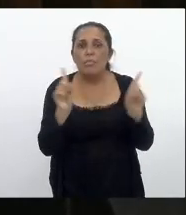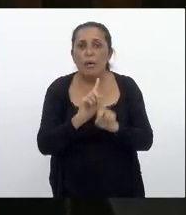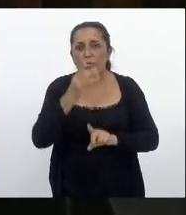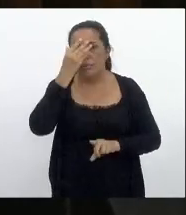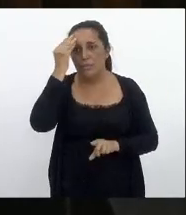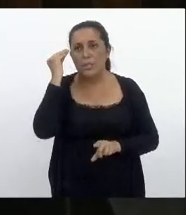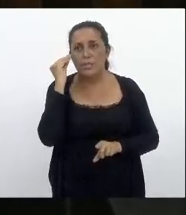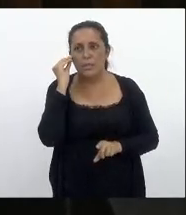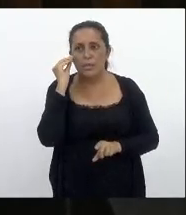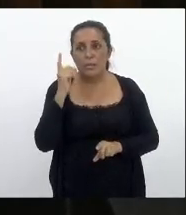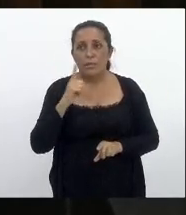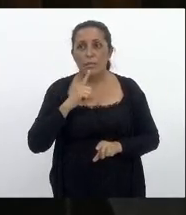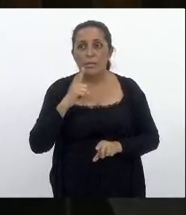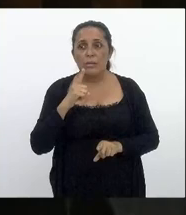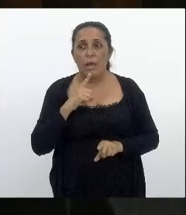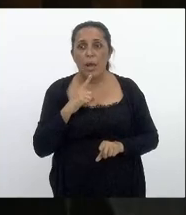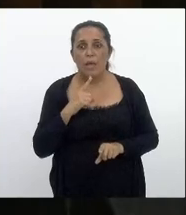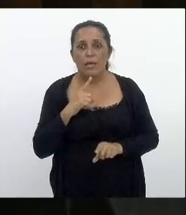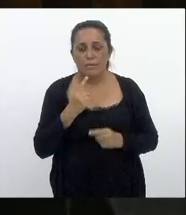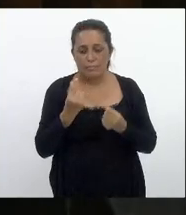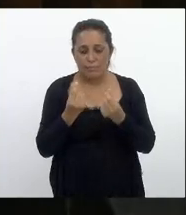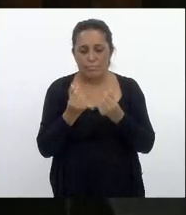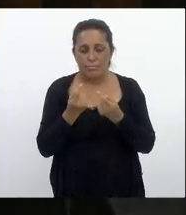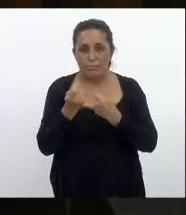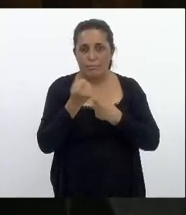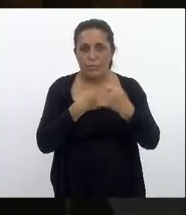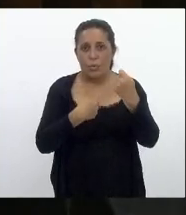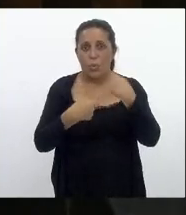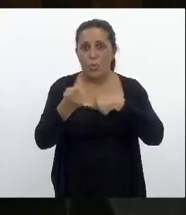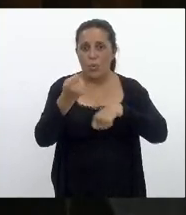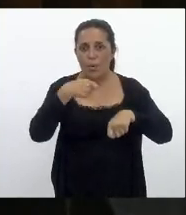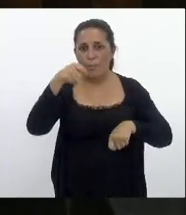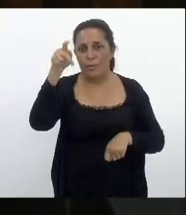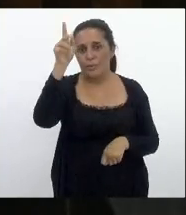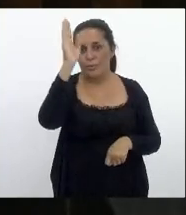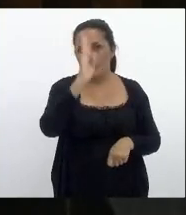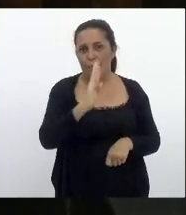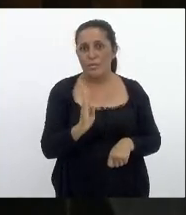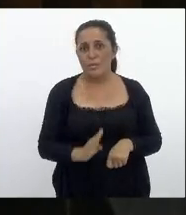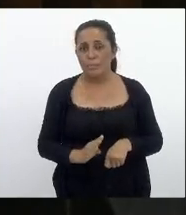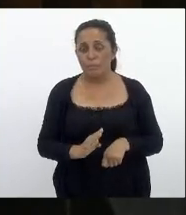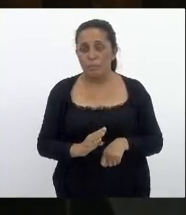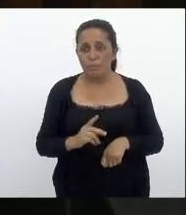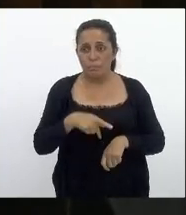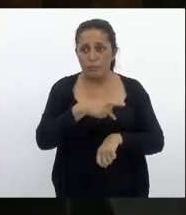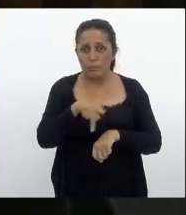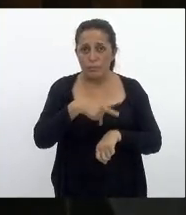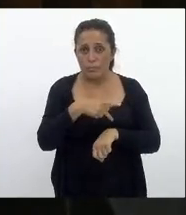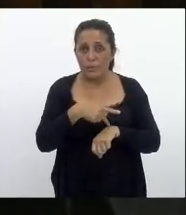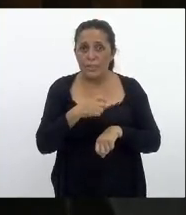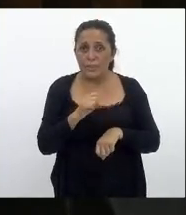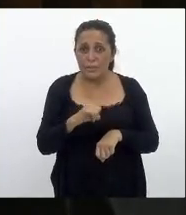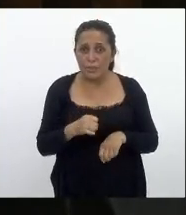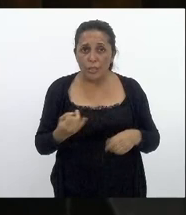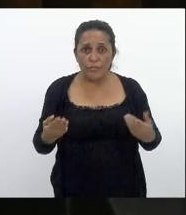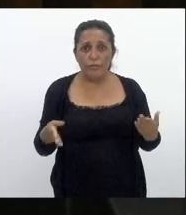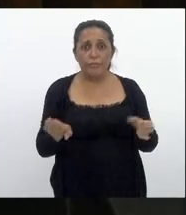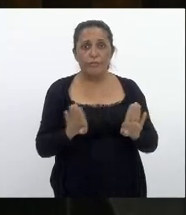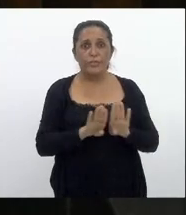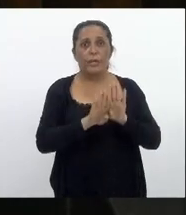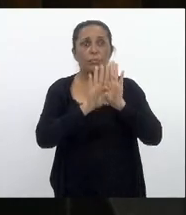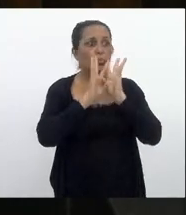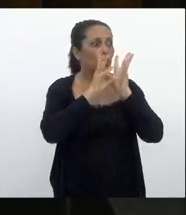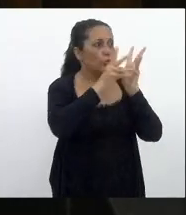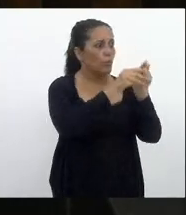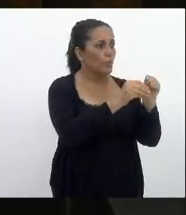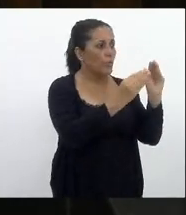que existe uma parte econômica do nosso país que a partir do momento que nós trancarmos todo mundo dentro de casa